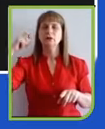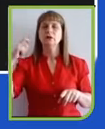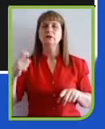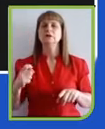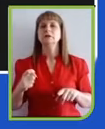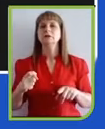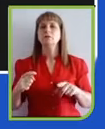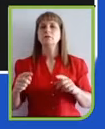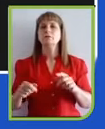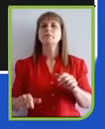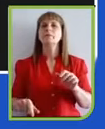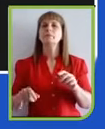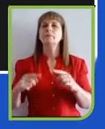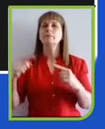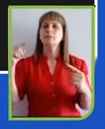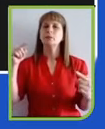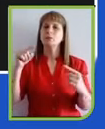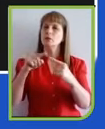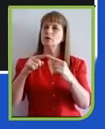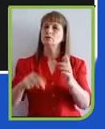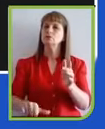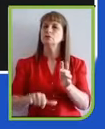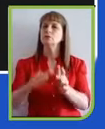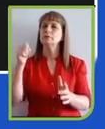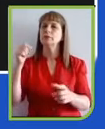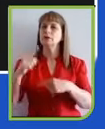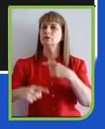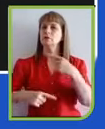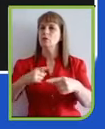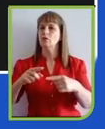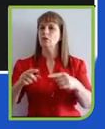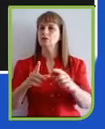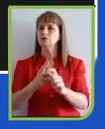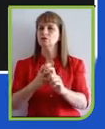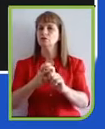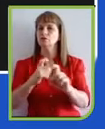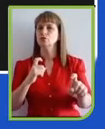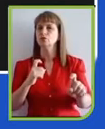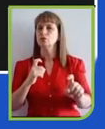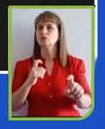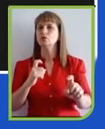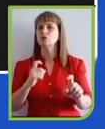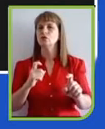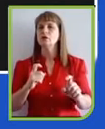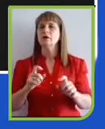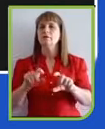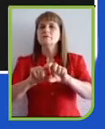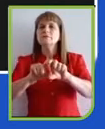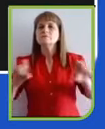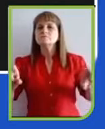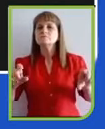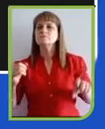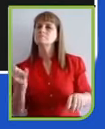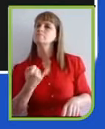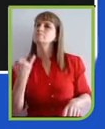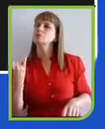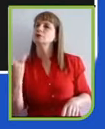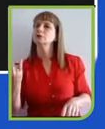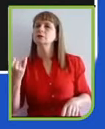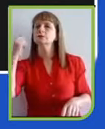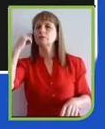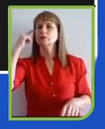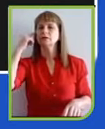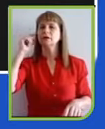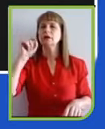um lema, uma bandeira para uma redefinição do capitalismo. E essa redefinição do